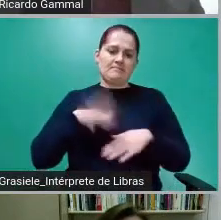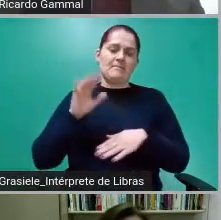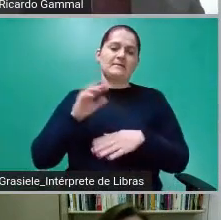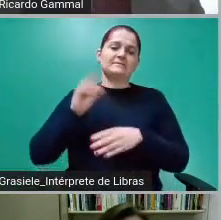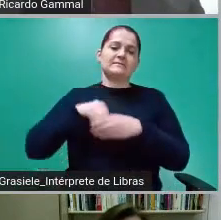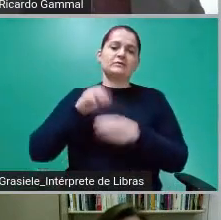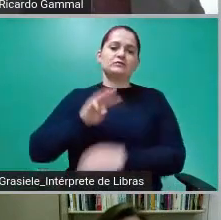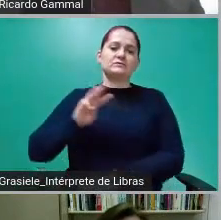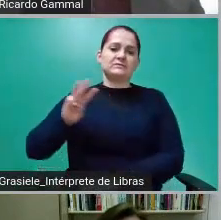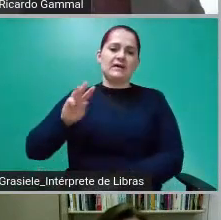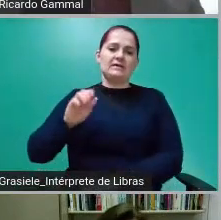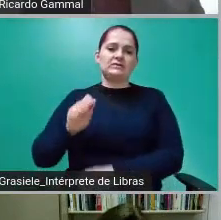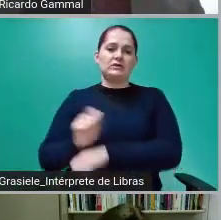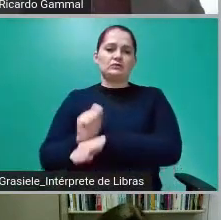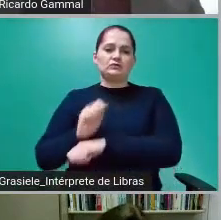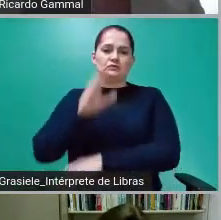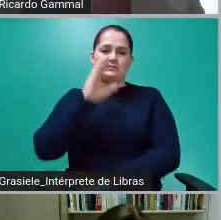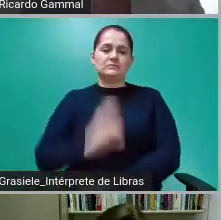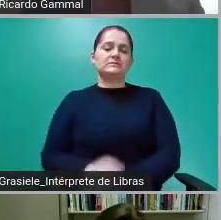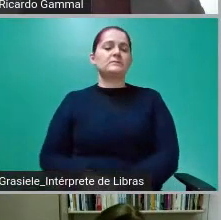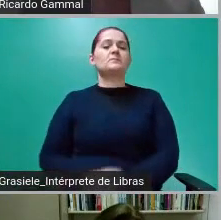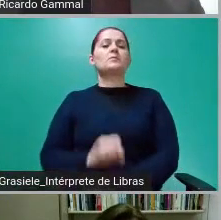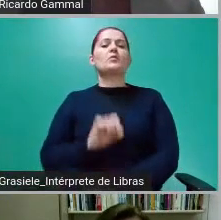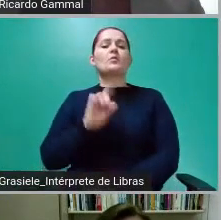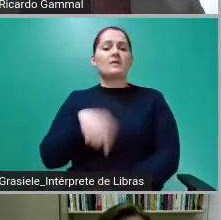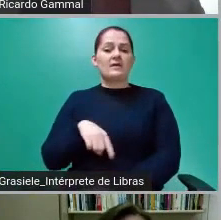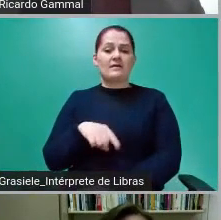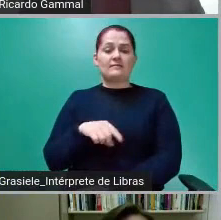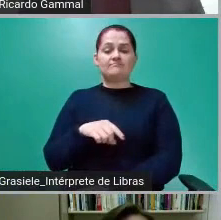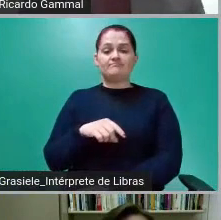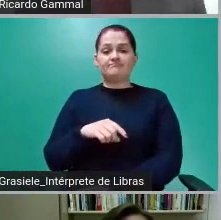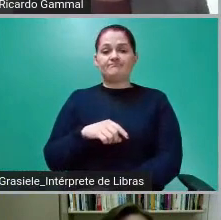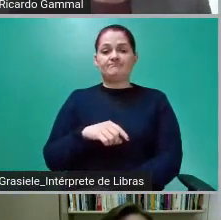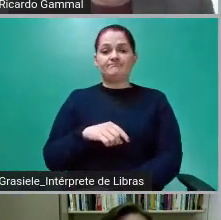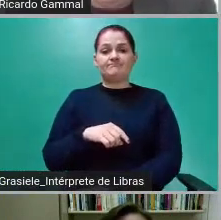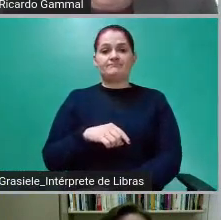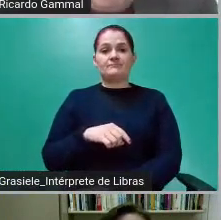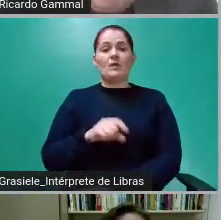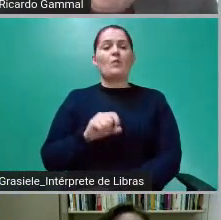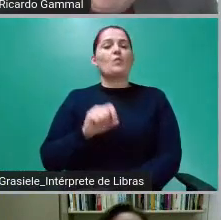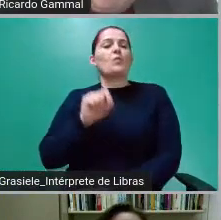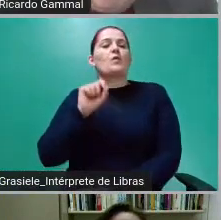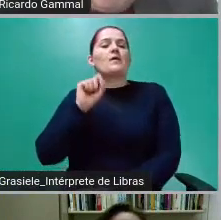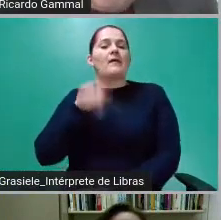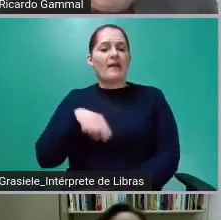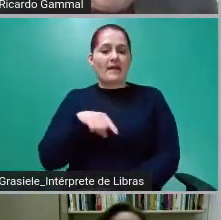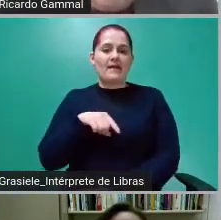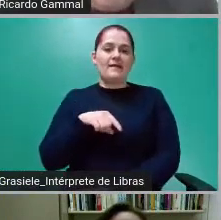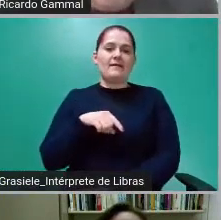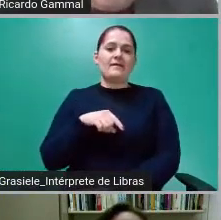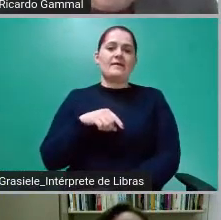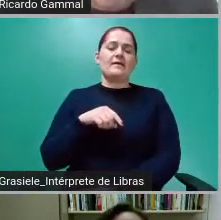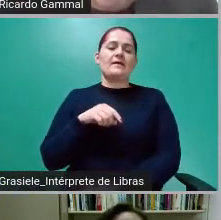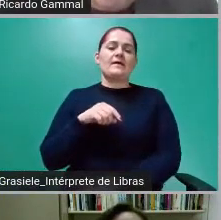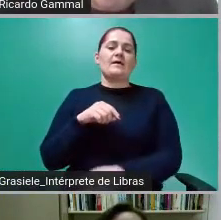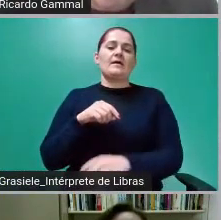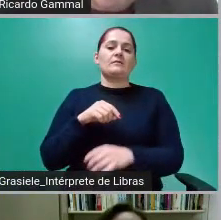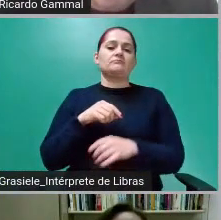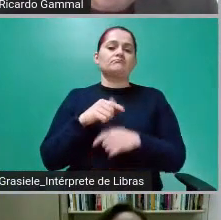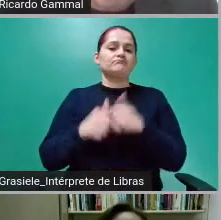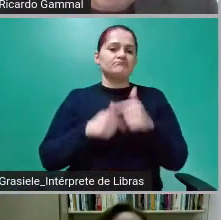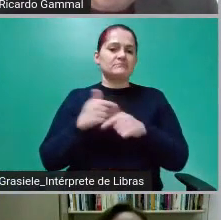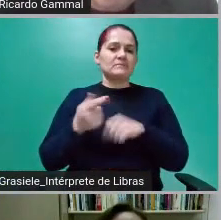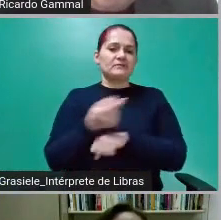uma operação de crédito aí no setor privado, onde ela acontece com